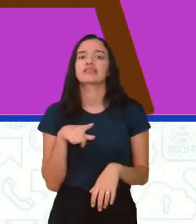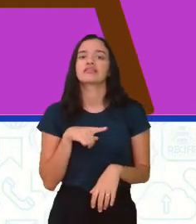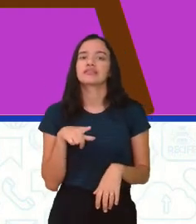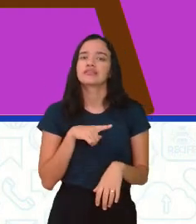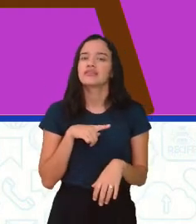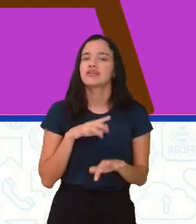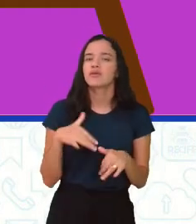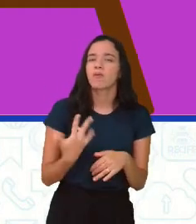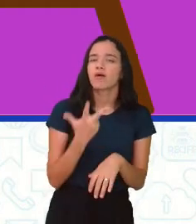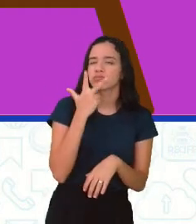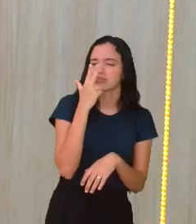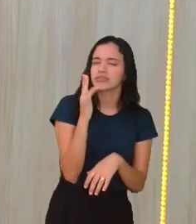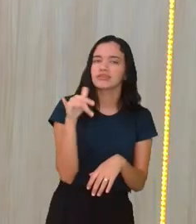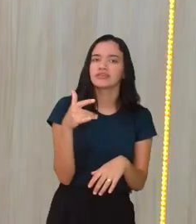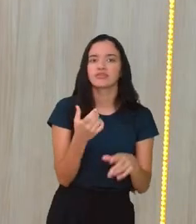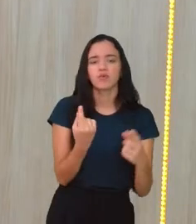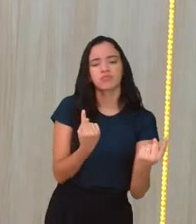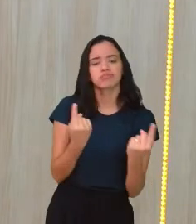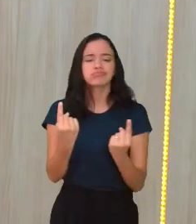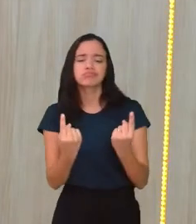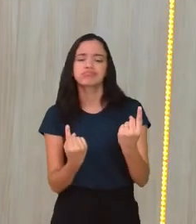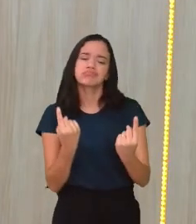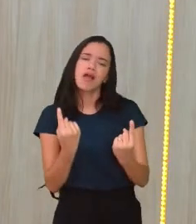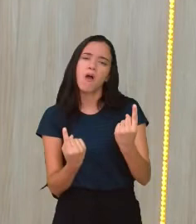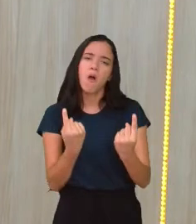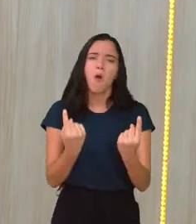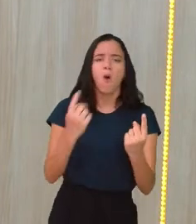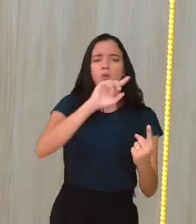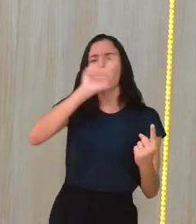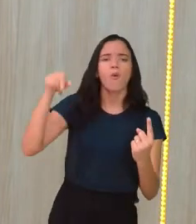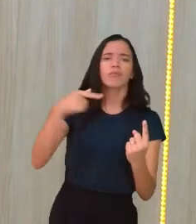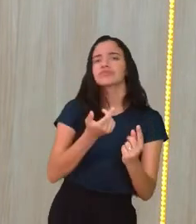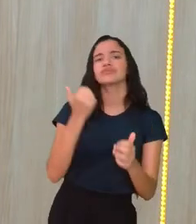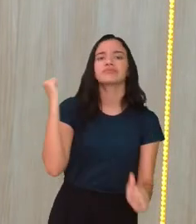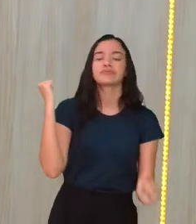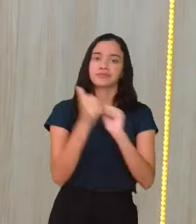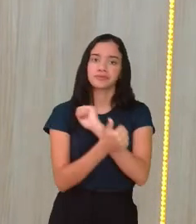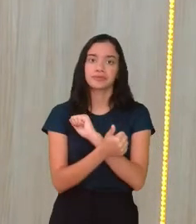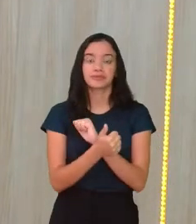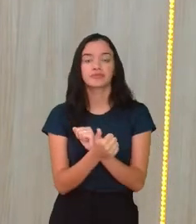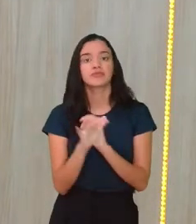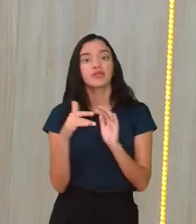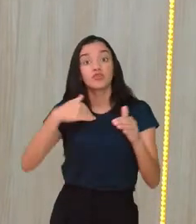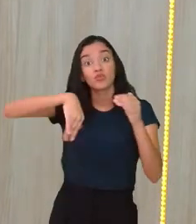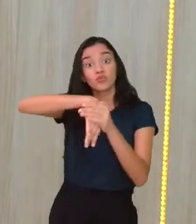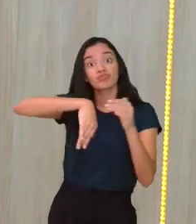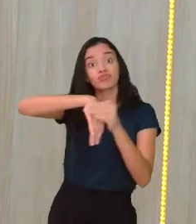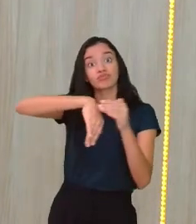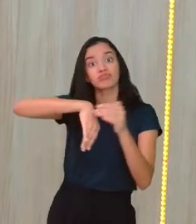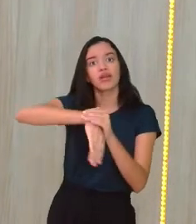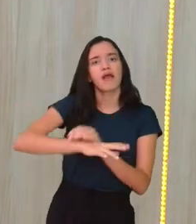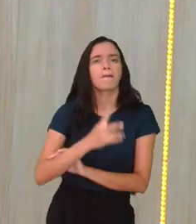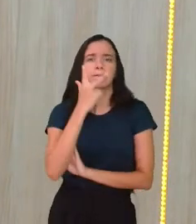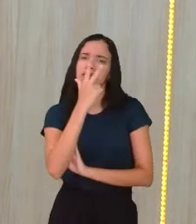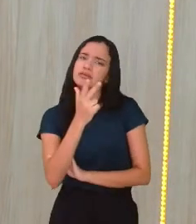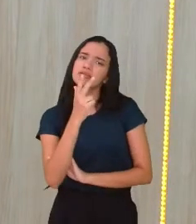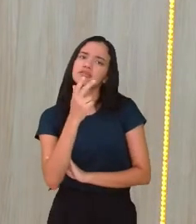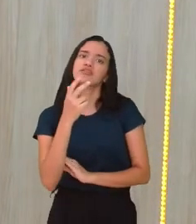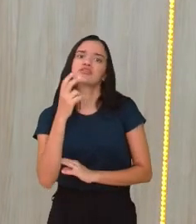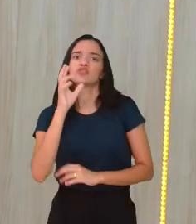semelhança com essa, né? O objetivo do futebol é parecido com o objetivo do handebol.